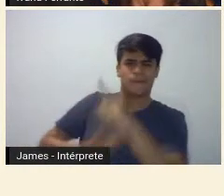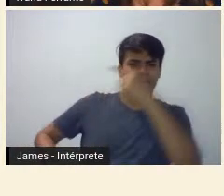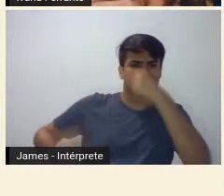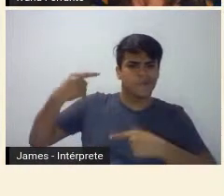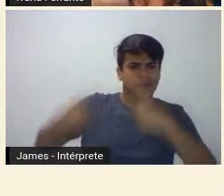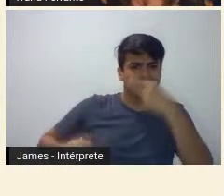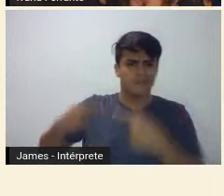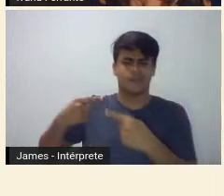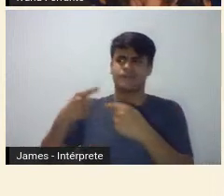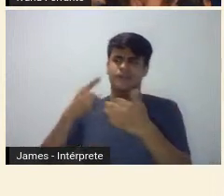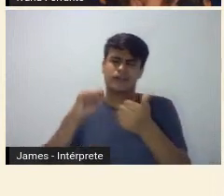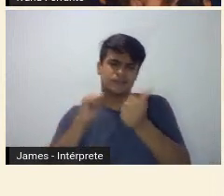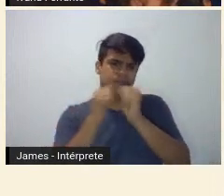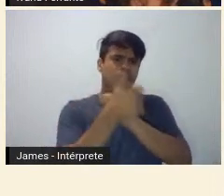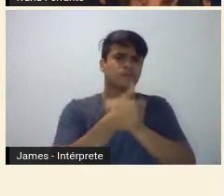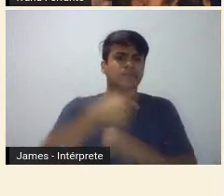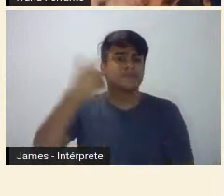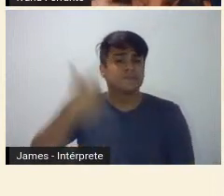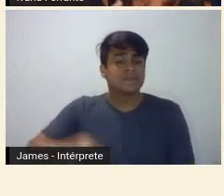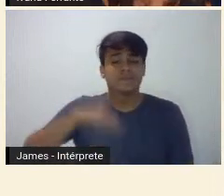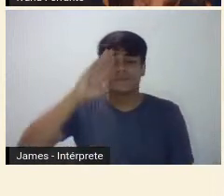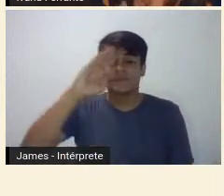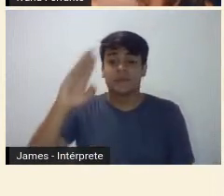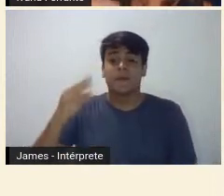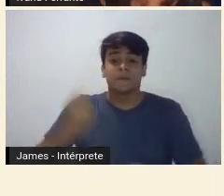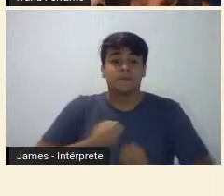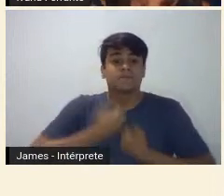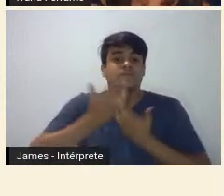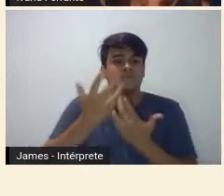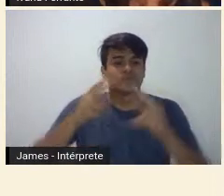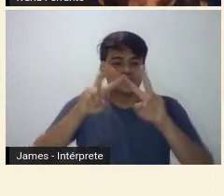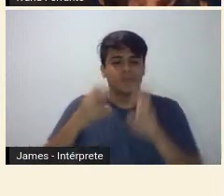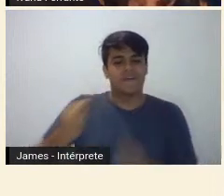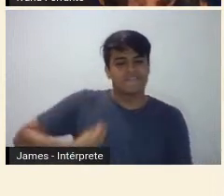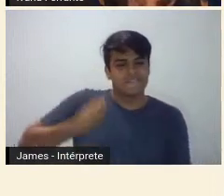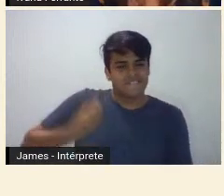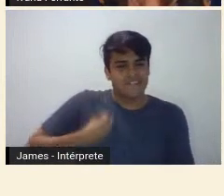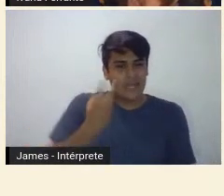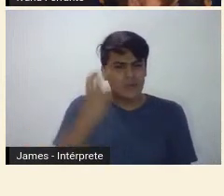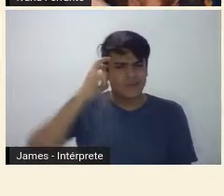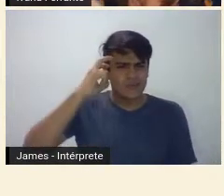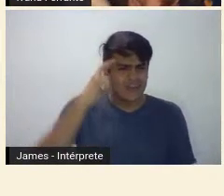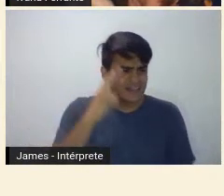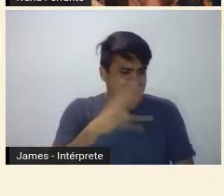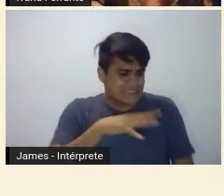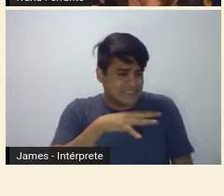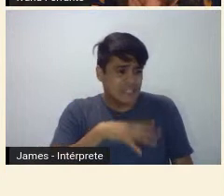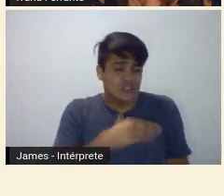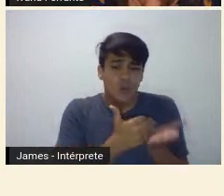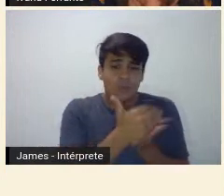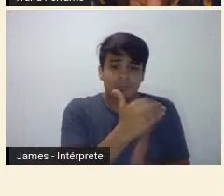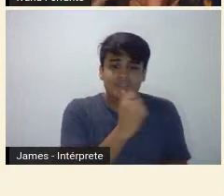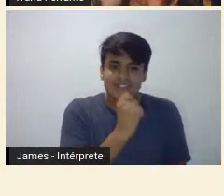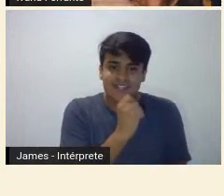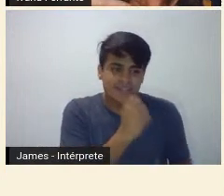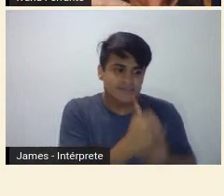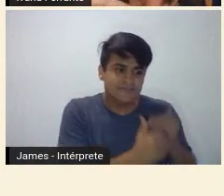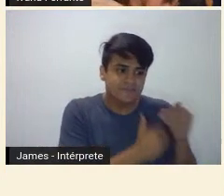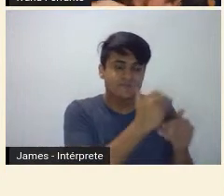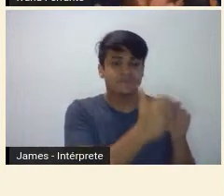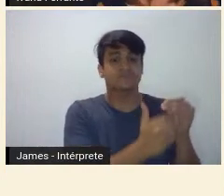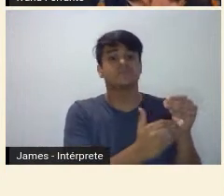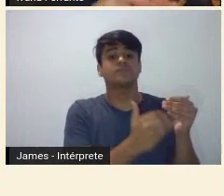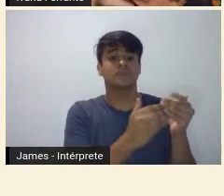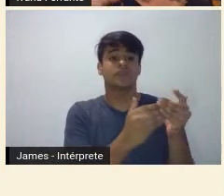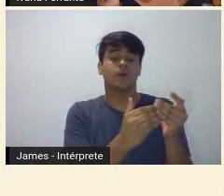testemunho da vida cultural e artística ainda incipiente na cidade que se construía, elas nos forneceram enxergar